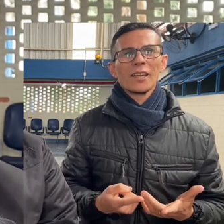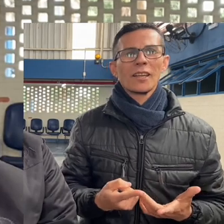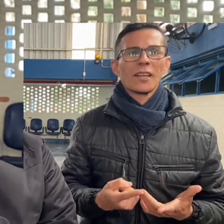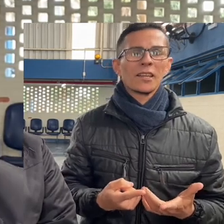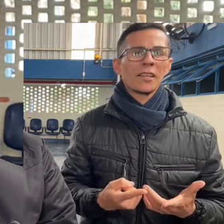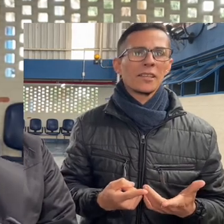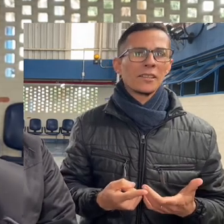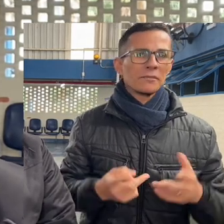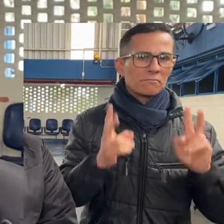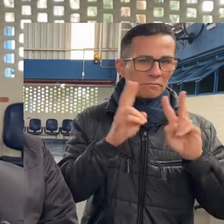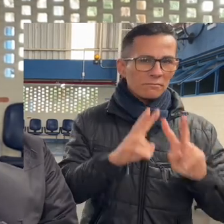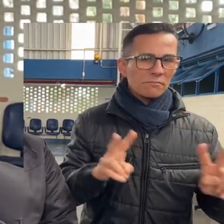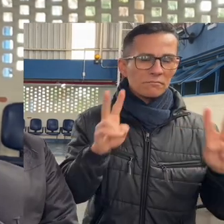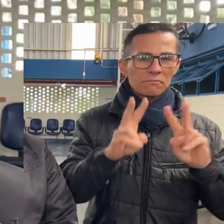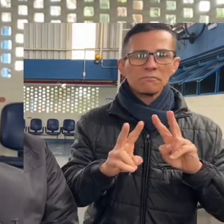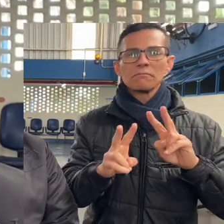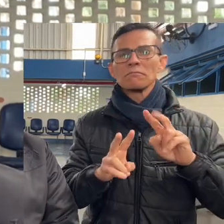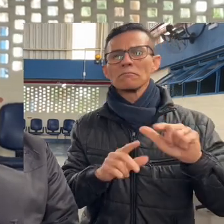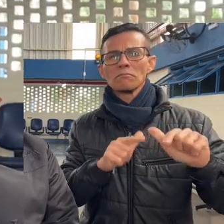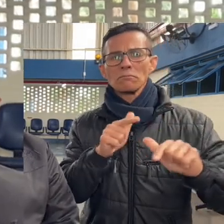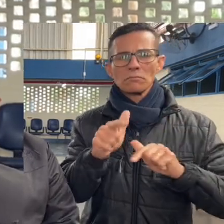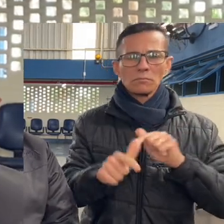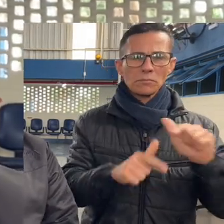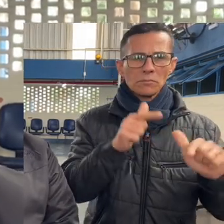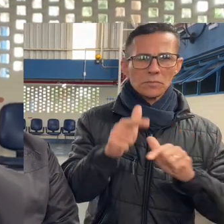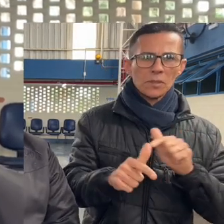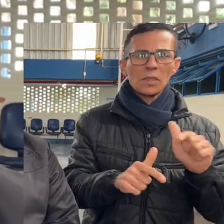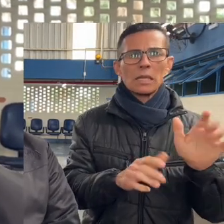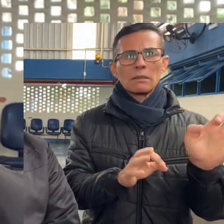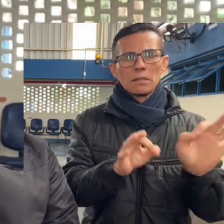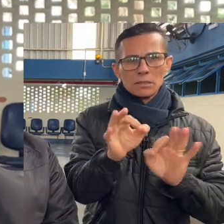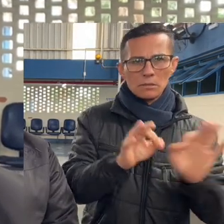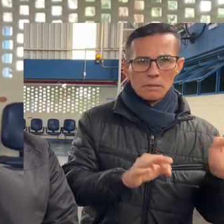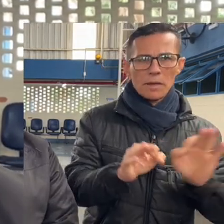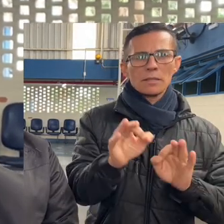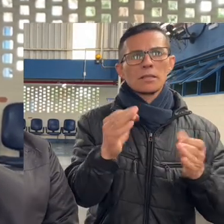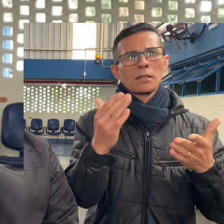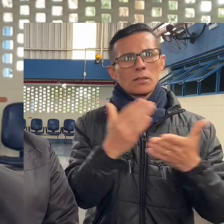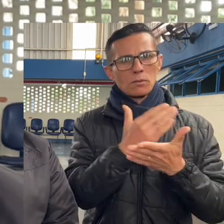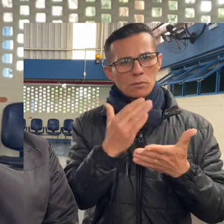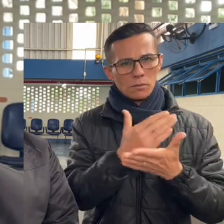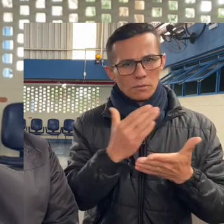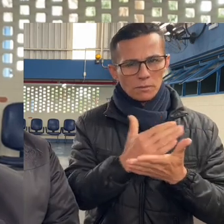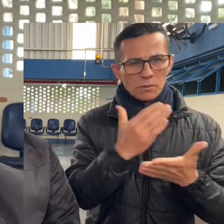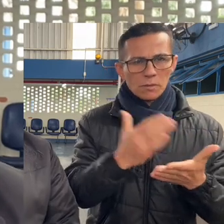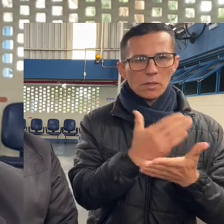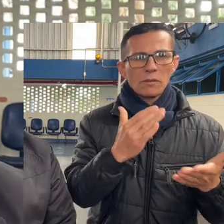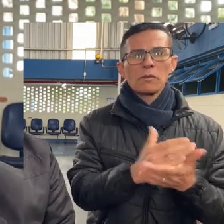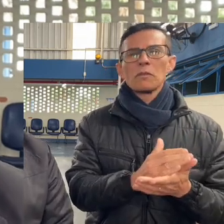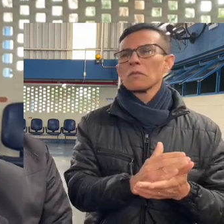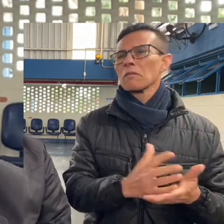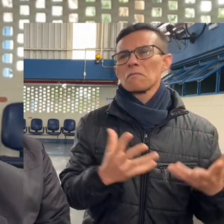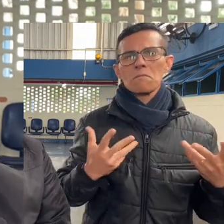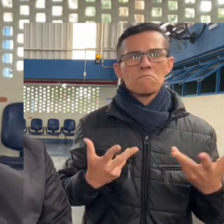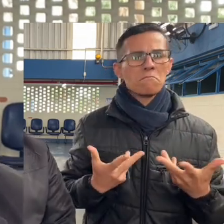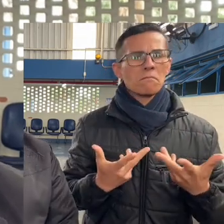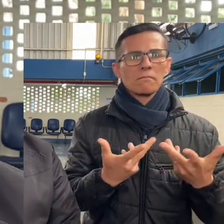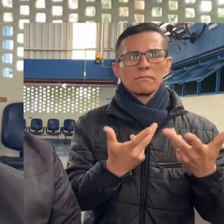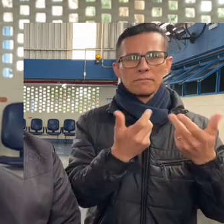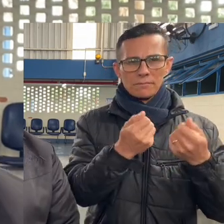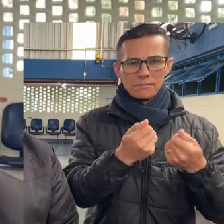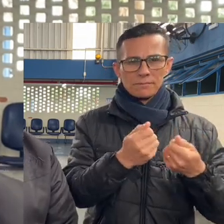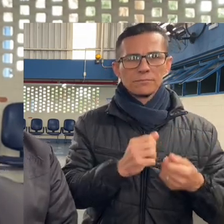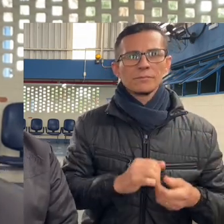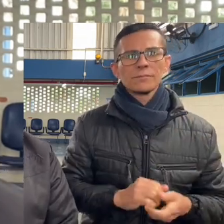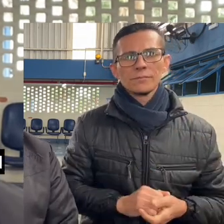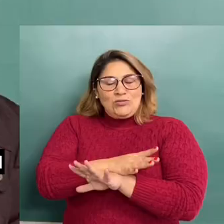Assim, a visão desse trabalho, do trabalho final, né? Foi uma coisa